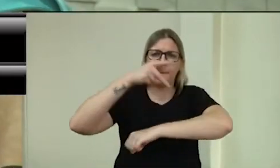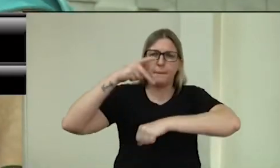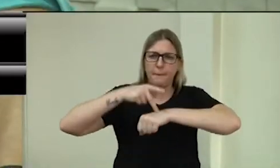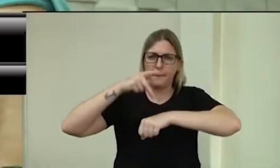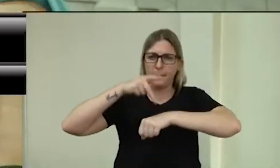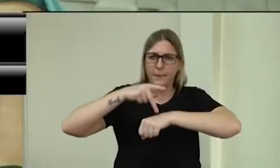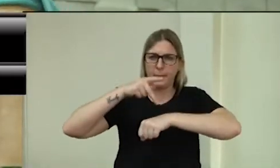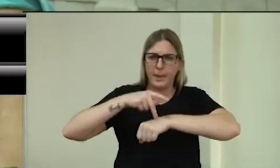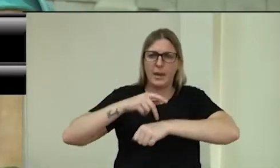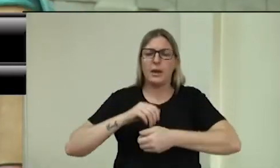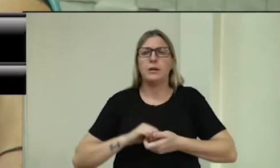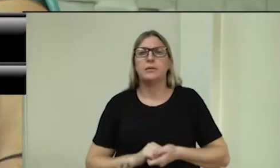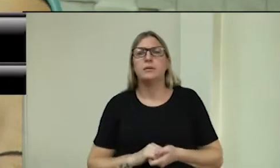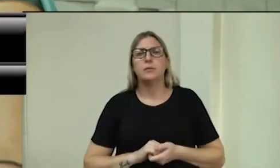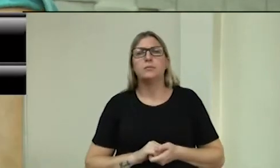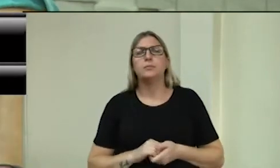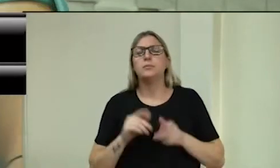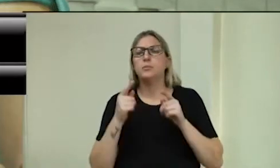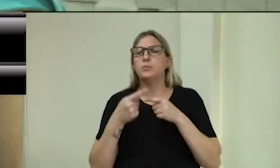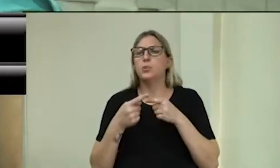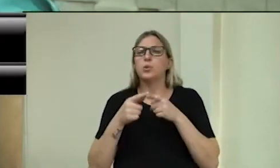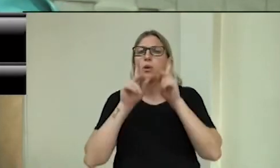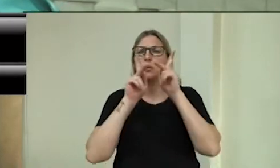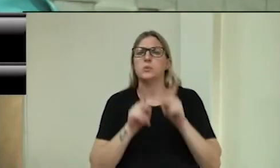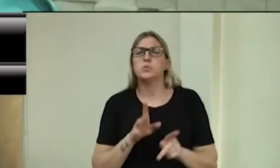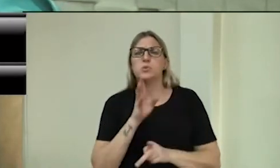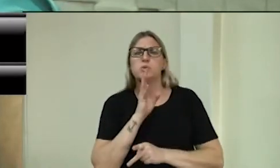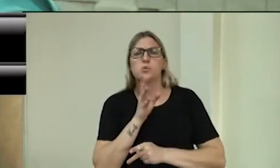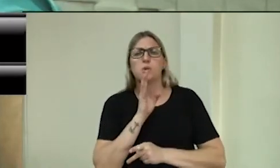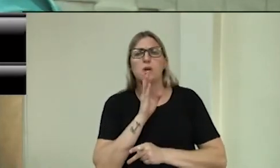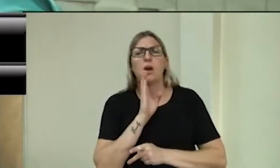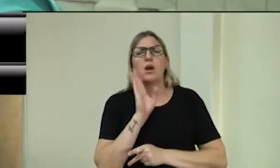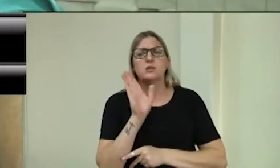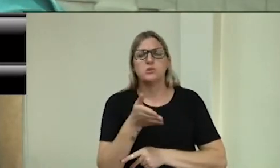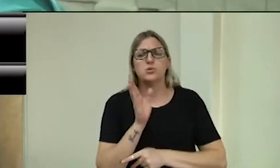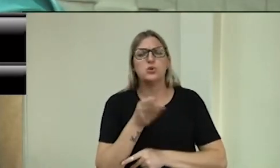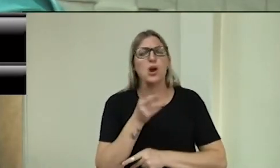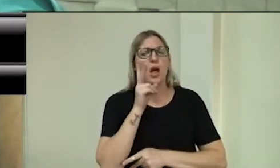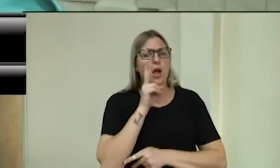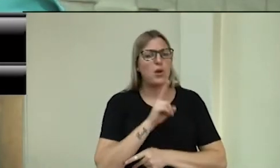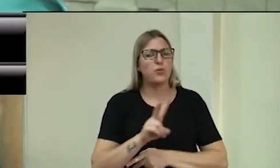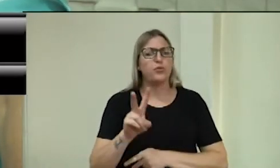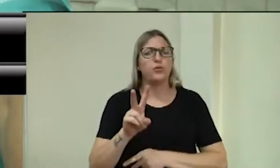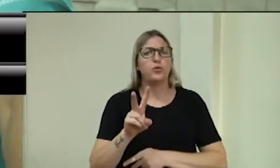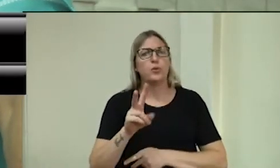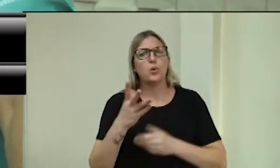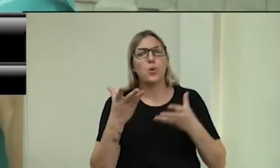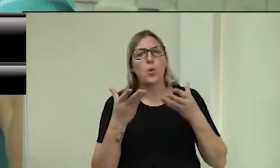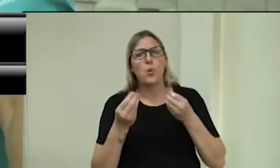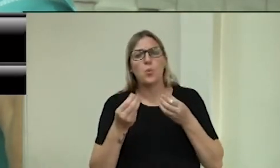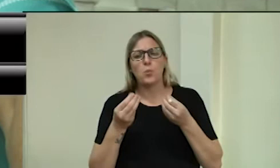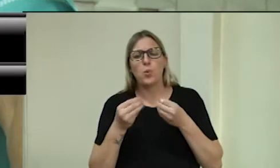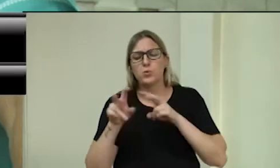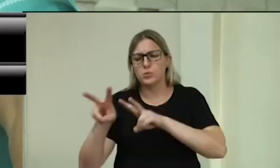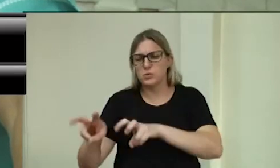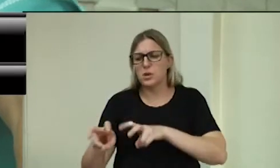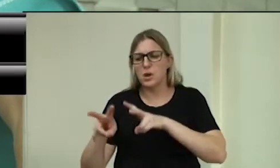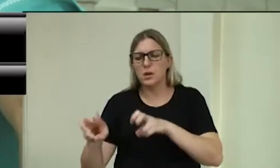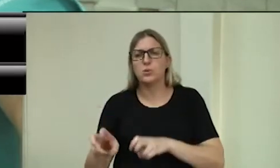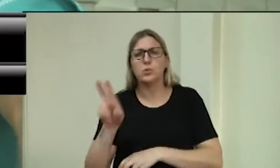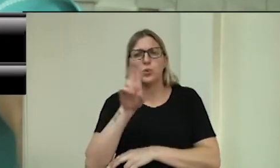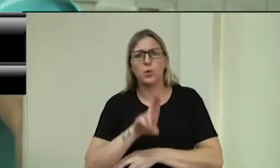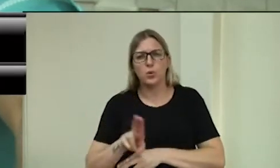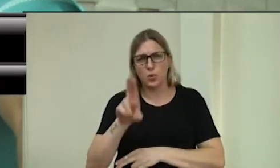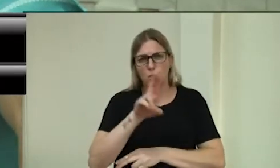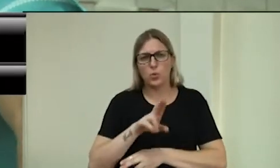acho que todos vocês devem ter visto. E a gente recebe, os agricultores bastante nos pedem, porque pelo caminhão, em